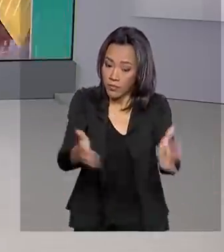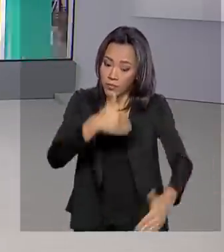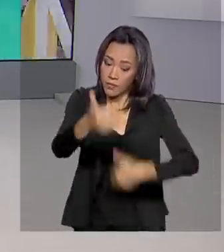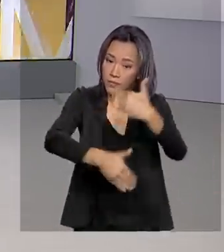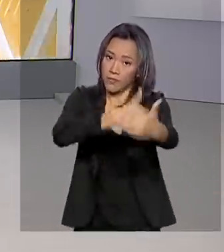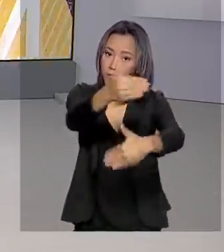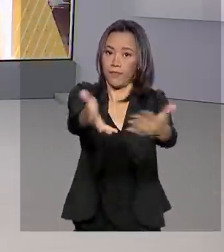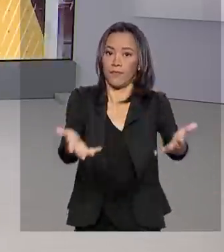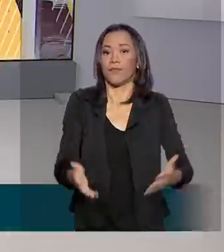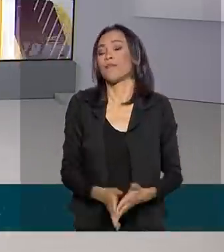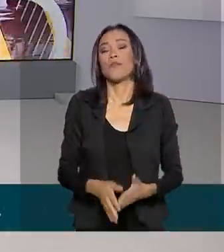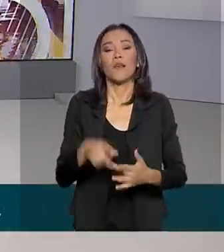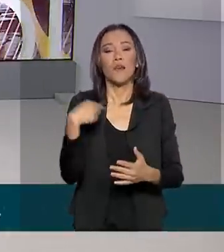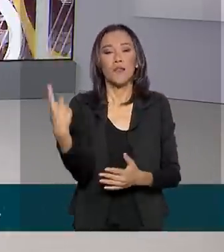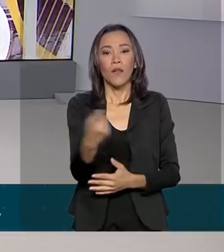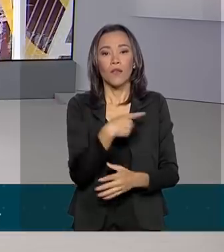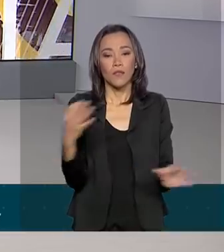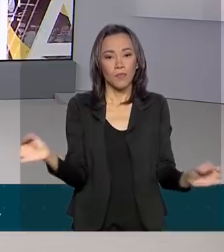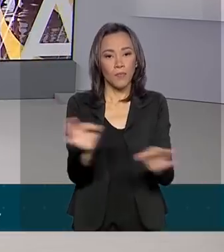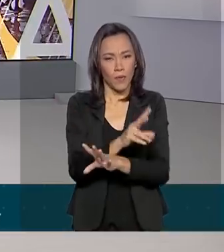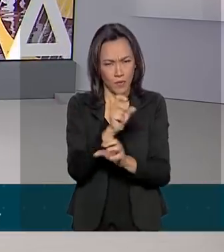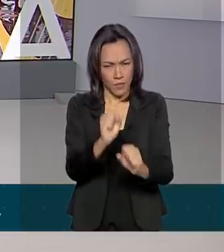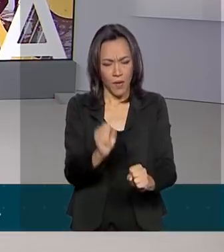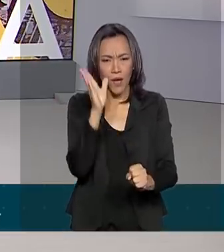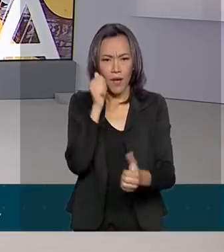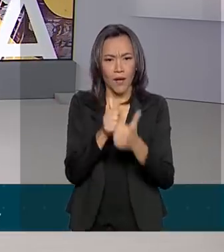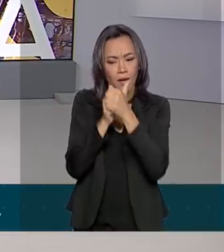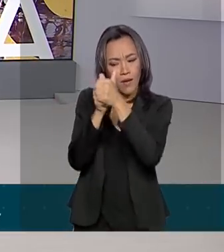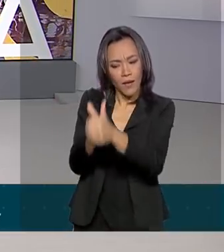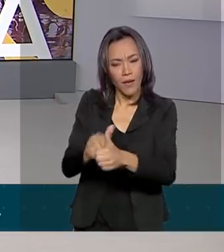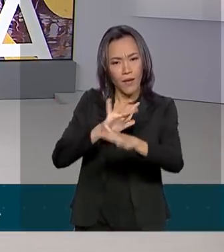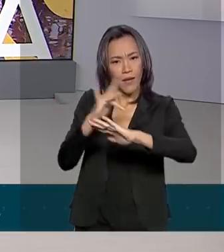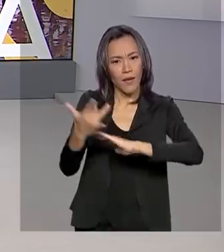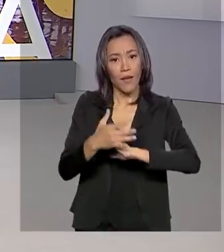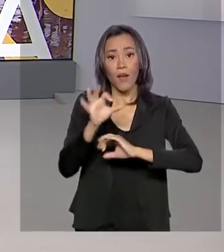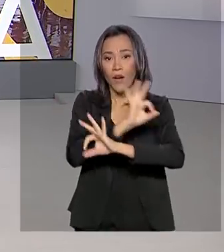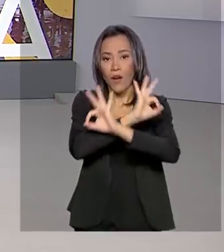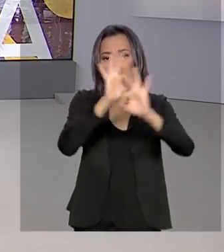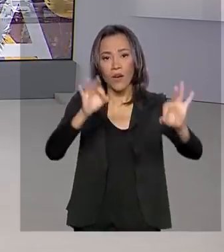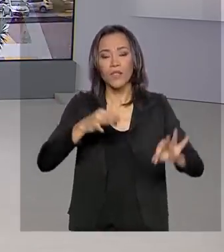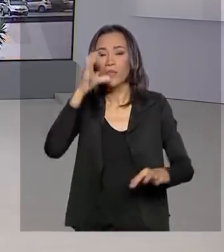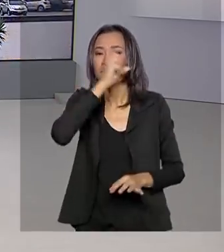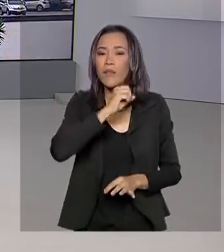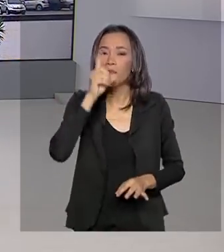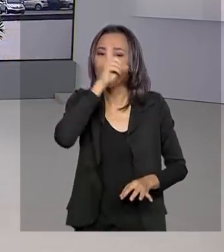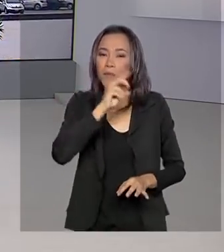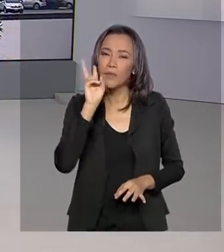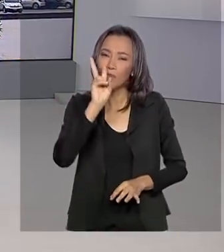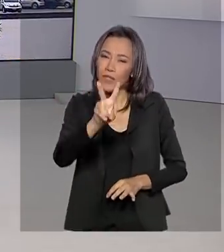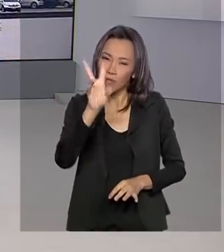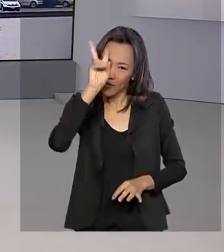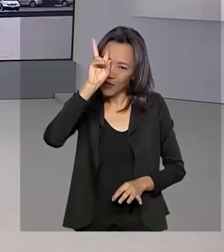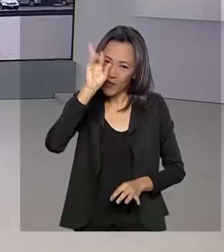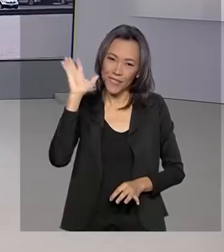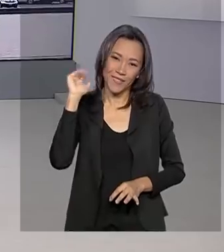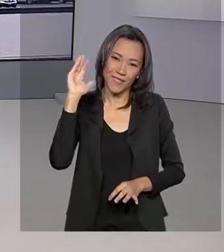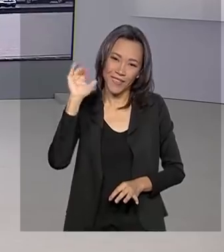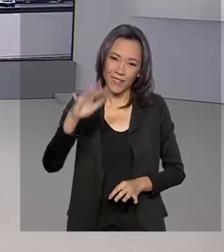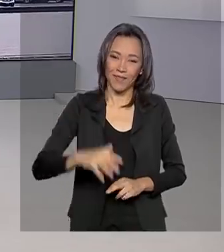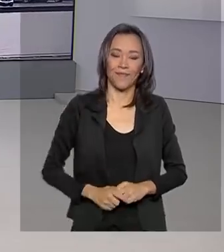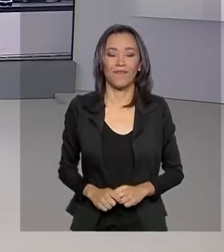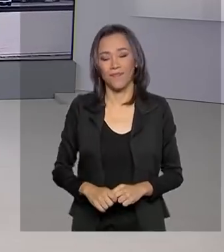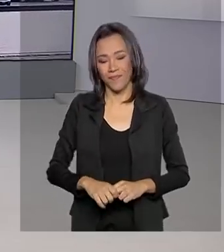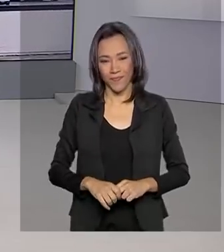Dia termina aqui, você pode nos acompanhar também pelas redes sociais. Ótimo fim de semana para você, nos vemos na segunda. Até lá, tchau, tchau!